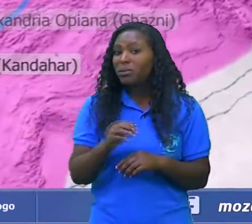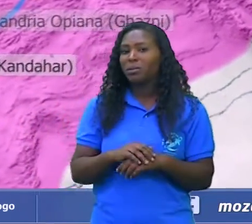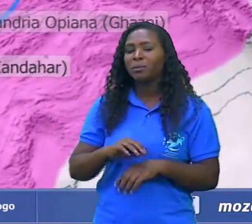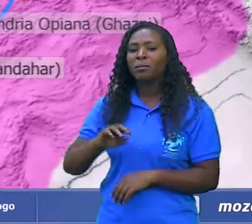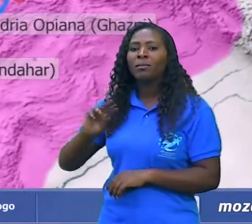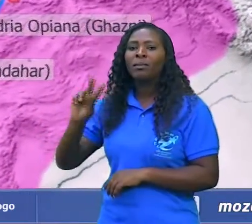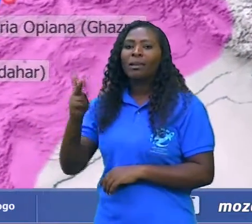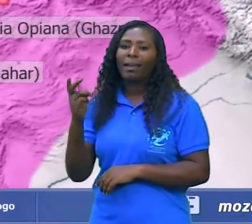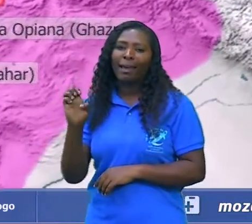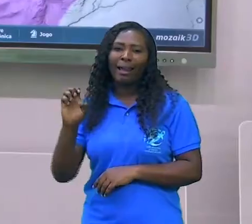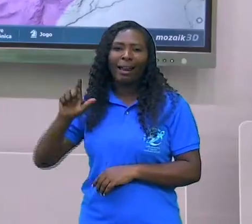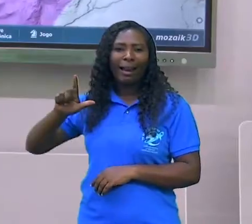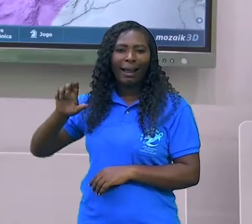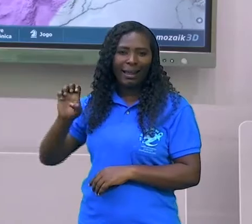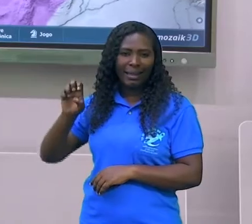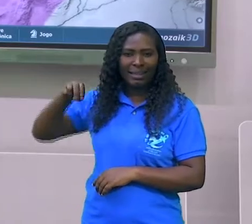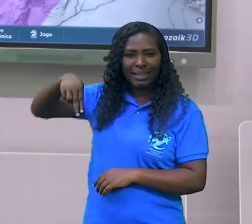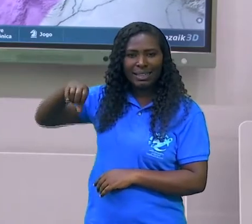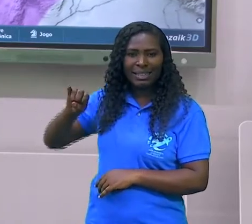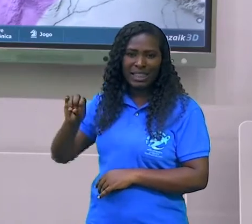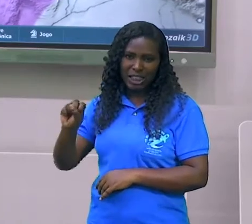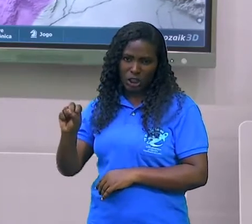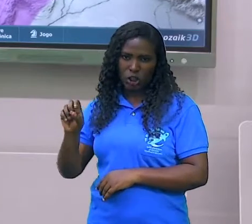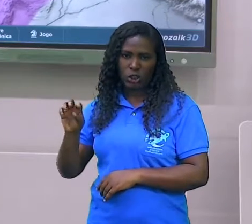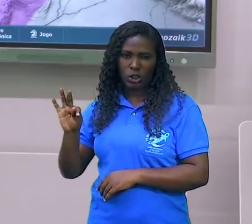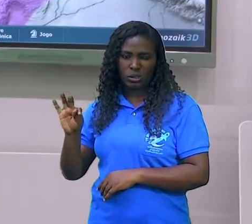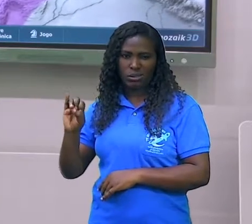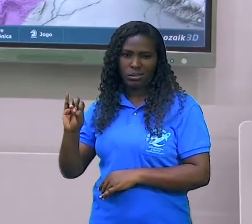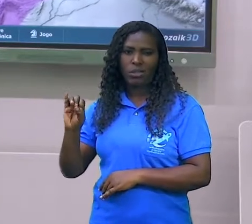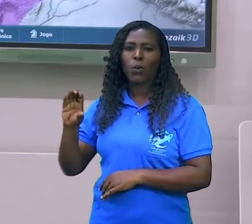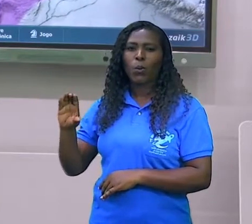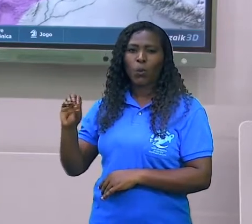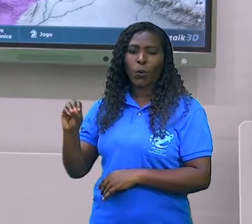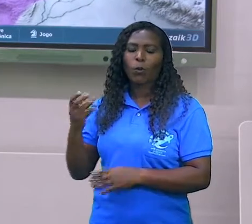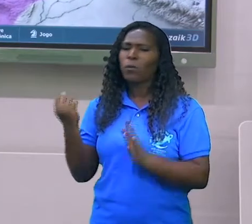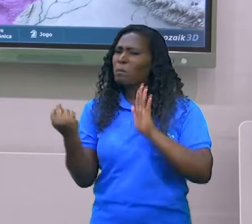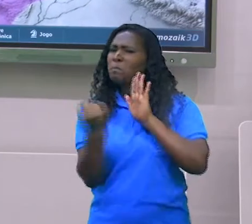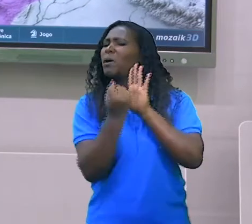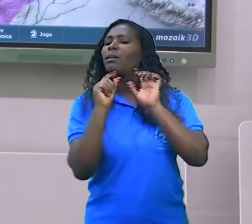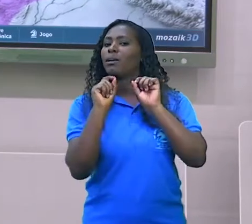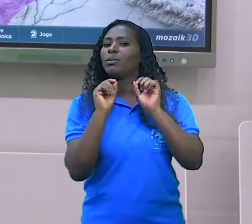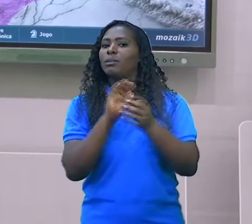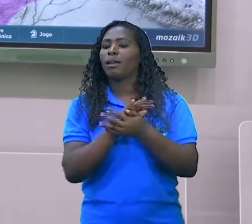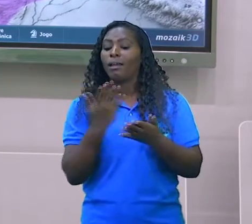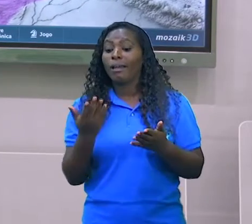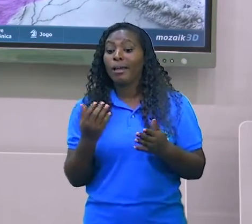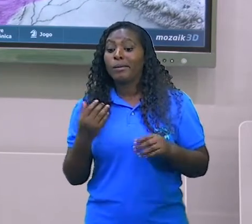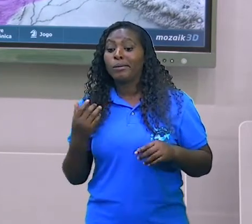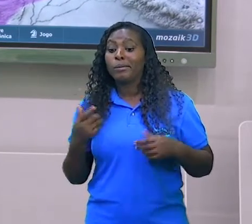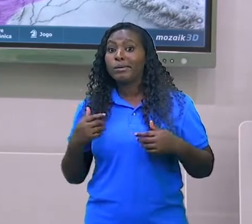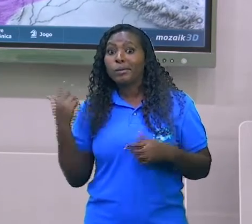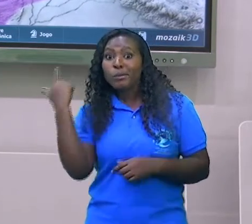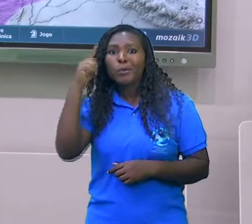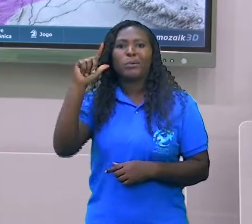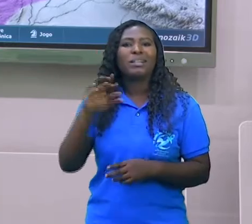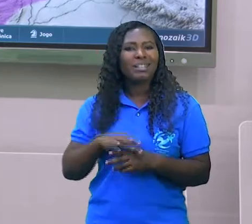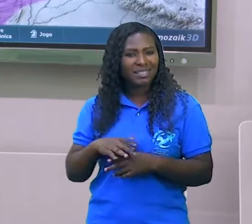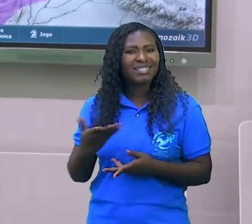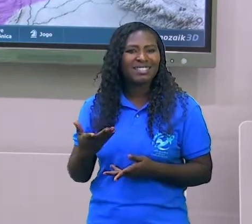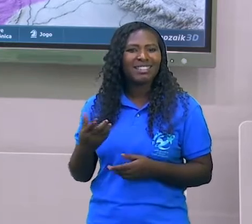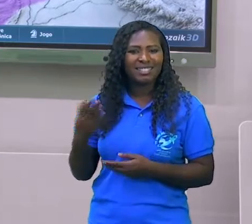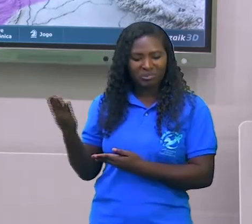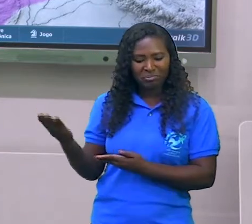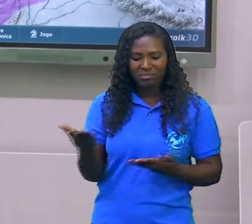domínio deste império macedônico sobre a Grécia e, localizados em uma região ao norte da Grécia, eram